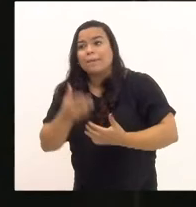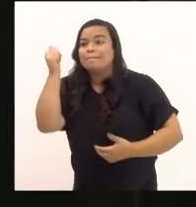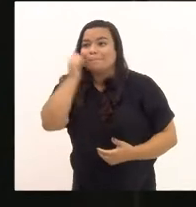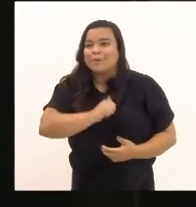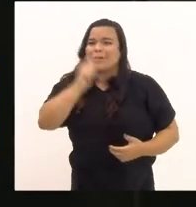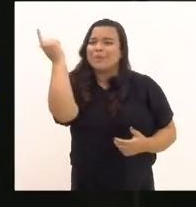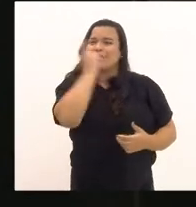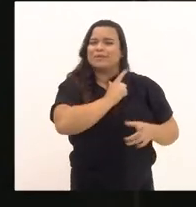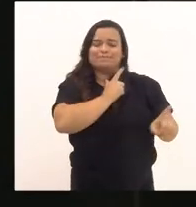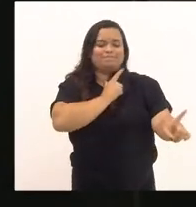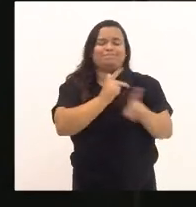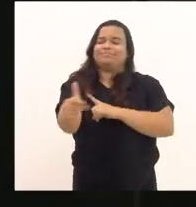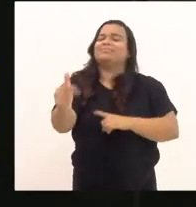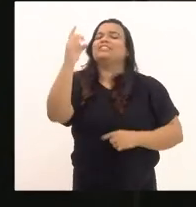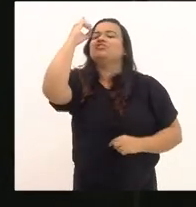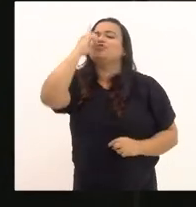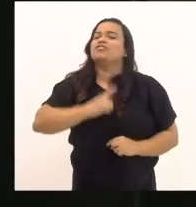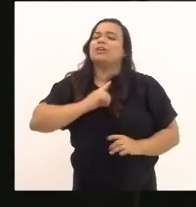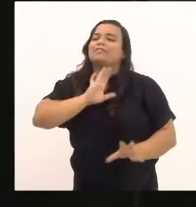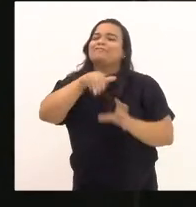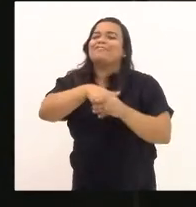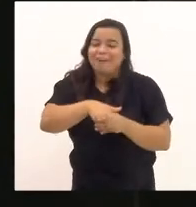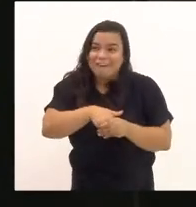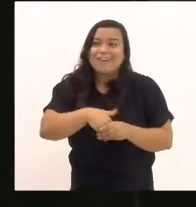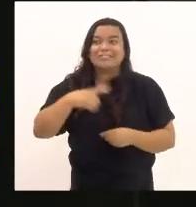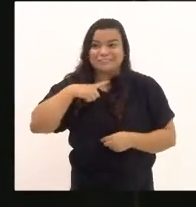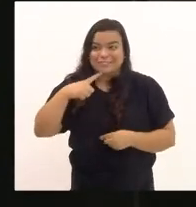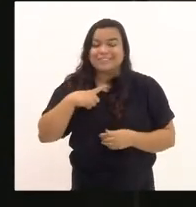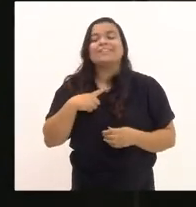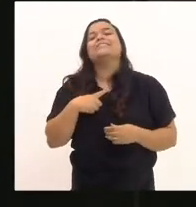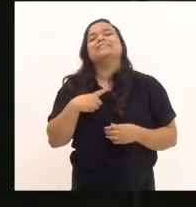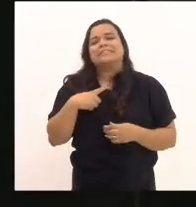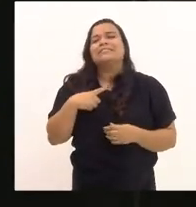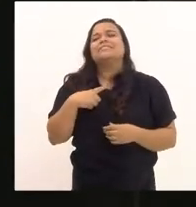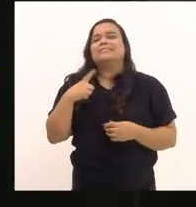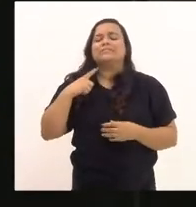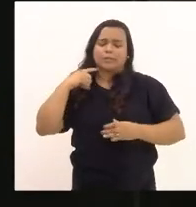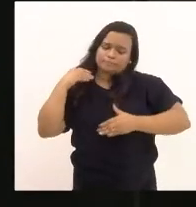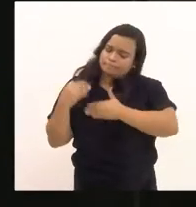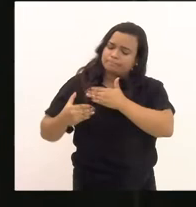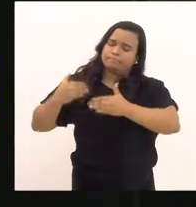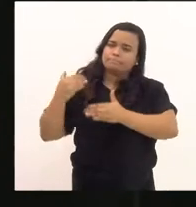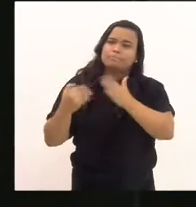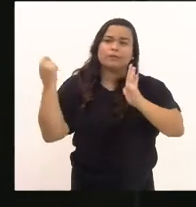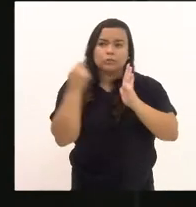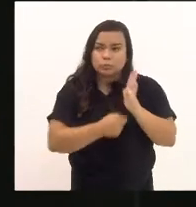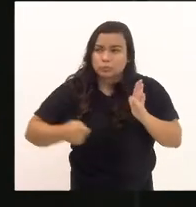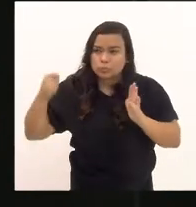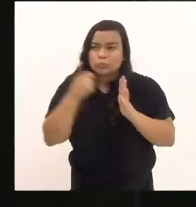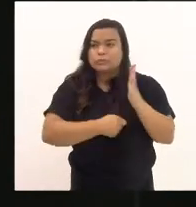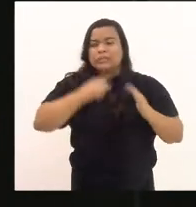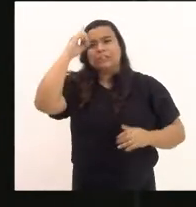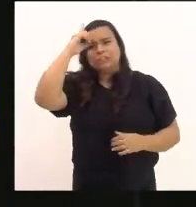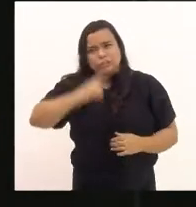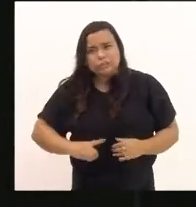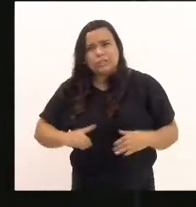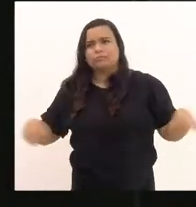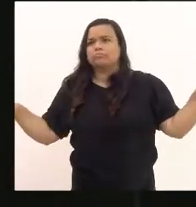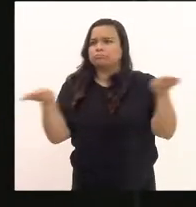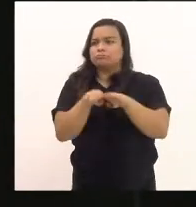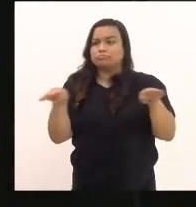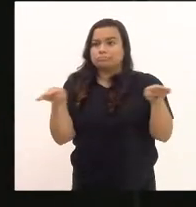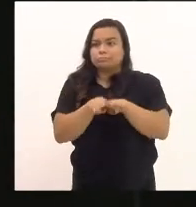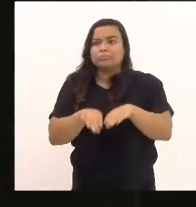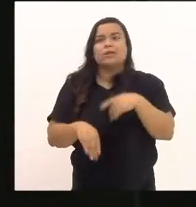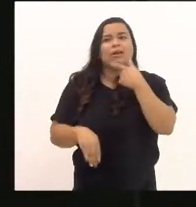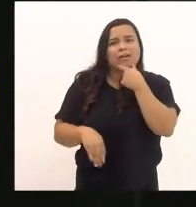votar e, sucessivamente, vem crescendo essa luta por direitos iguais de homens